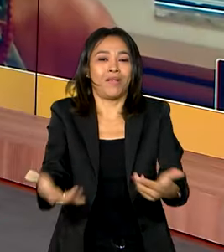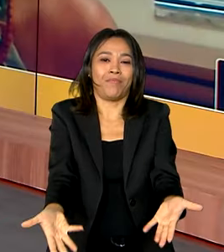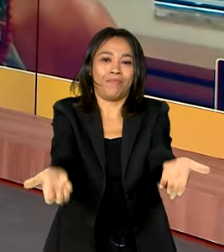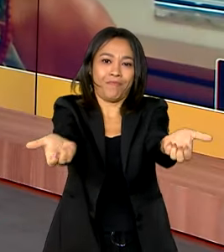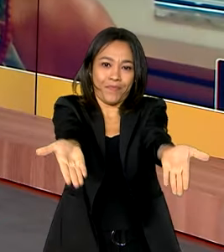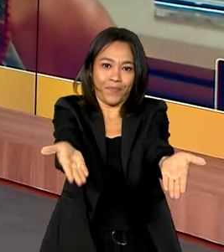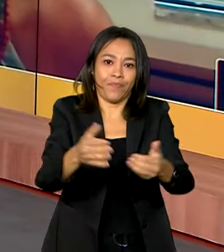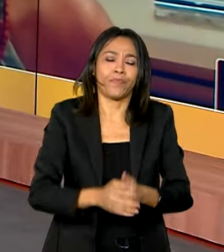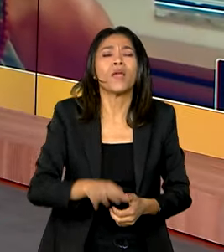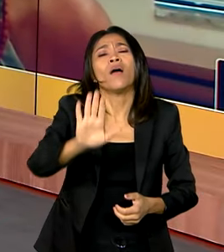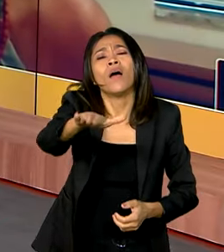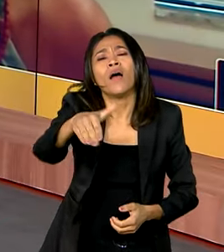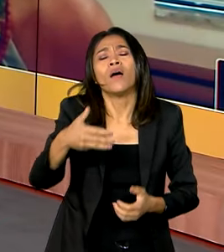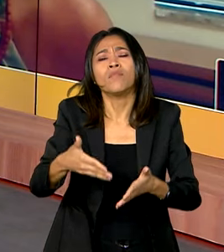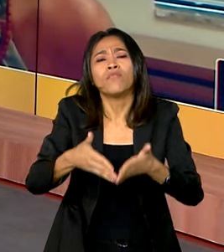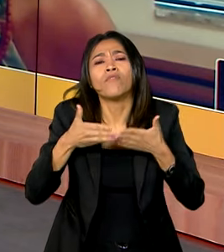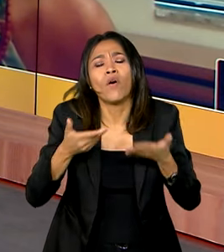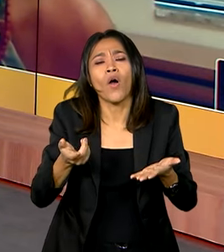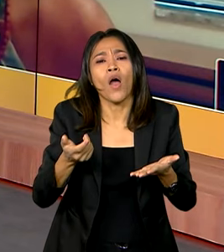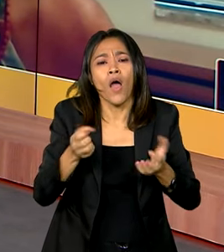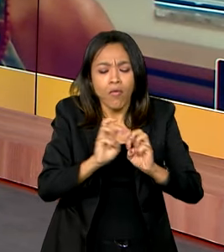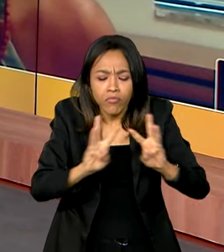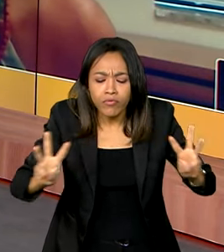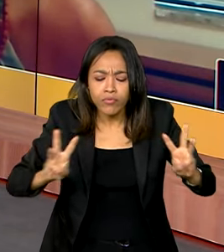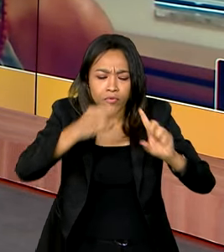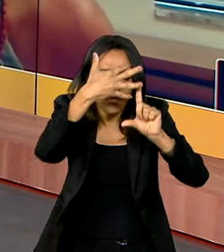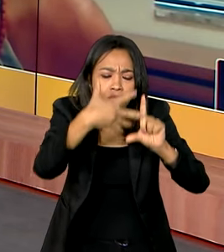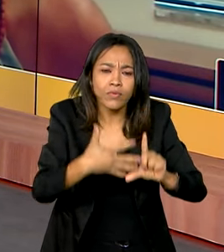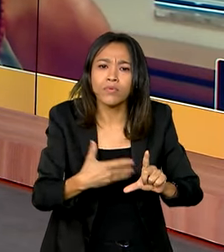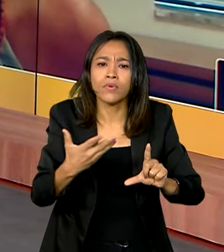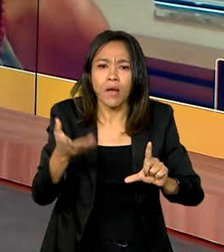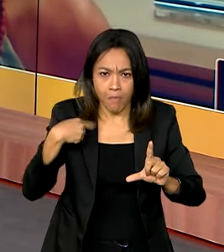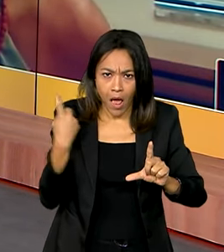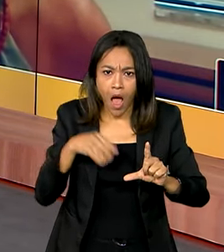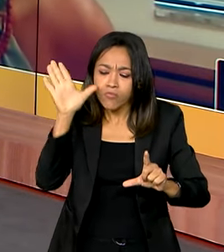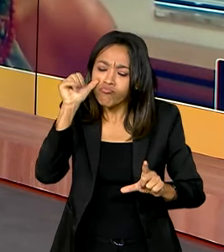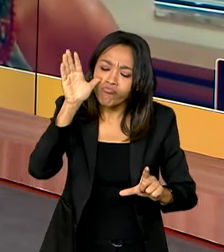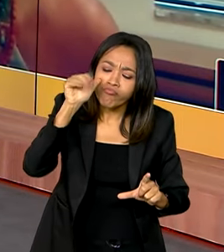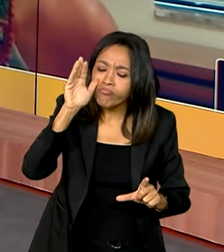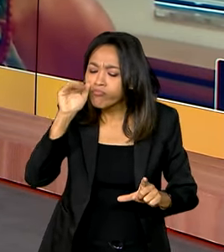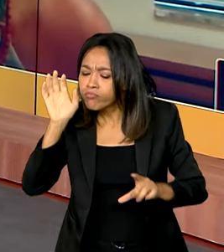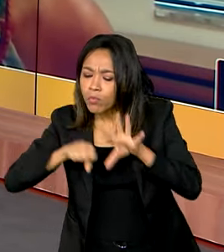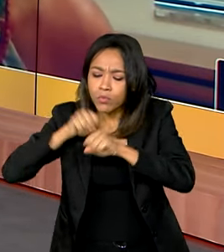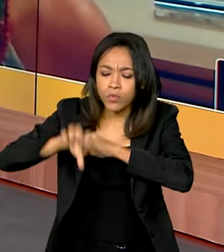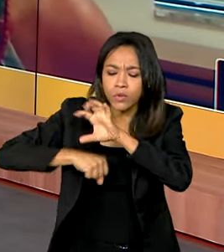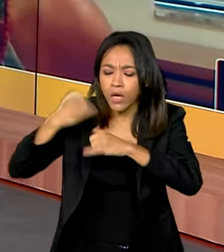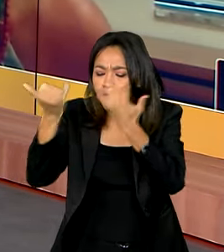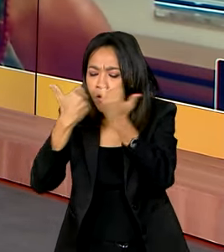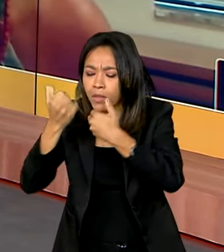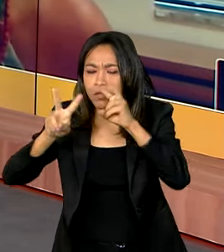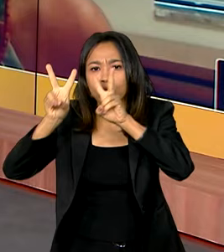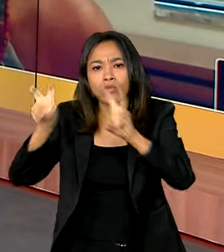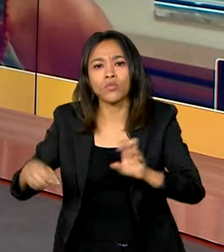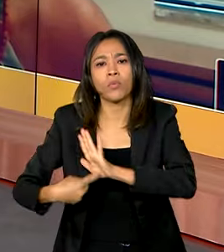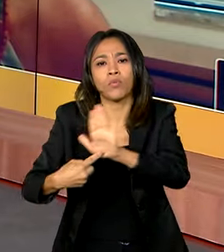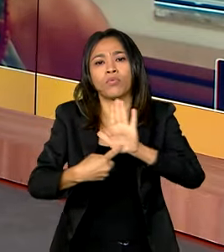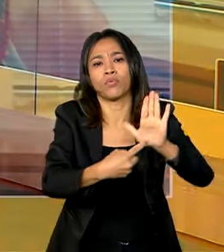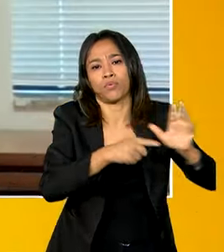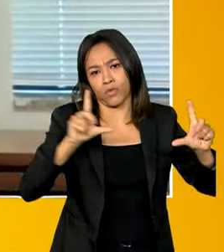Diretora, reforça, então, para a gente o endereço do portal de vocês, para poder acessar, saber mais informações a respeito dessa exposição.